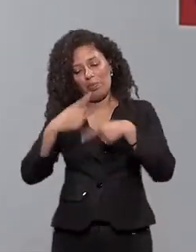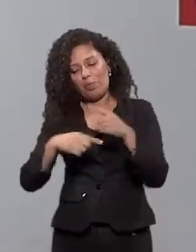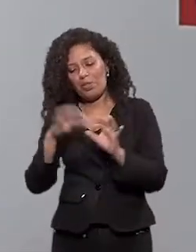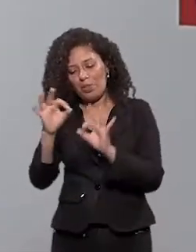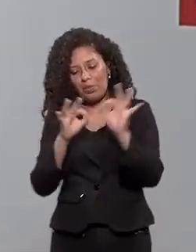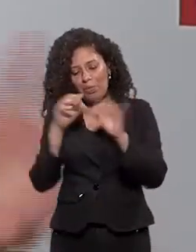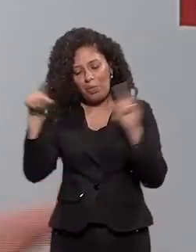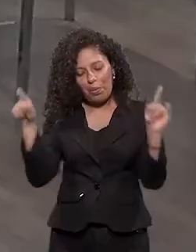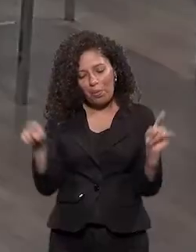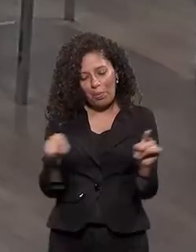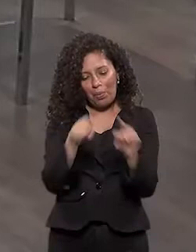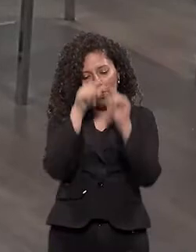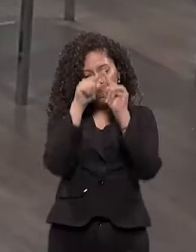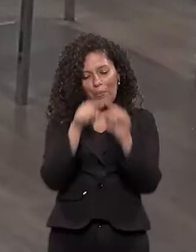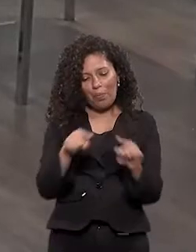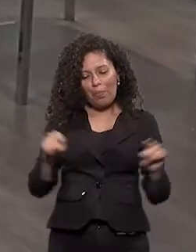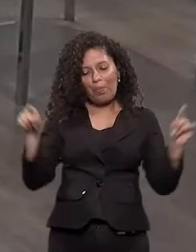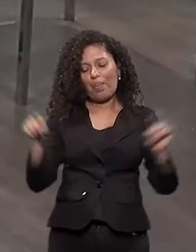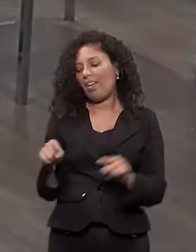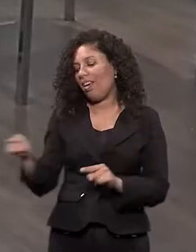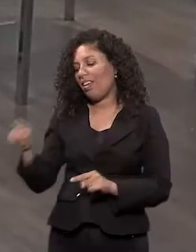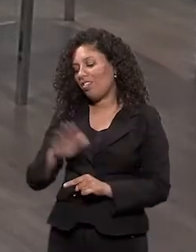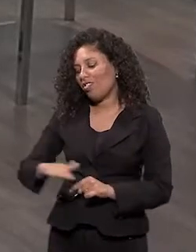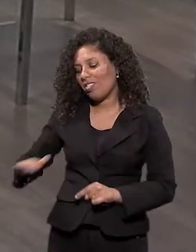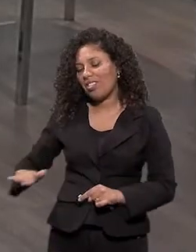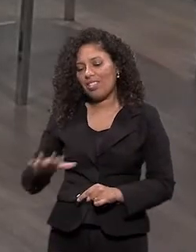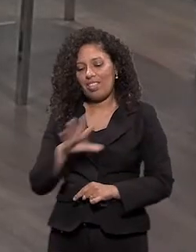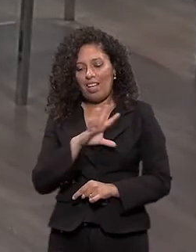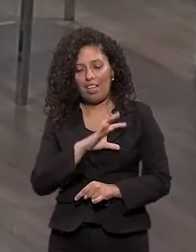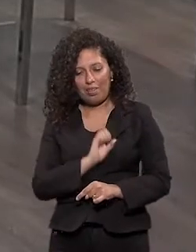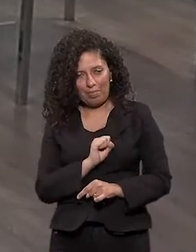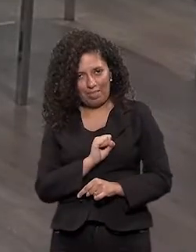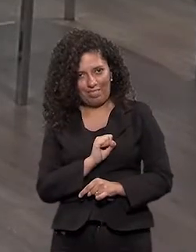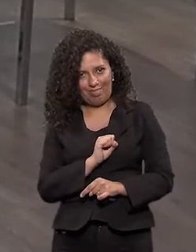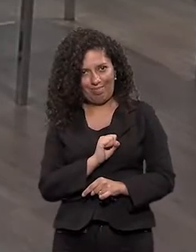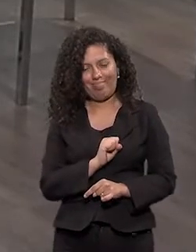mas a letra... Elas devem ter ficado loucas. Com certeza, elas e os pais.